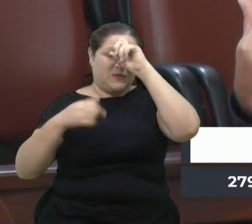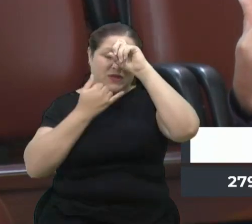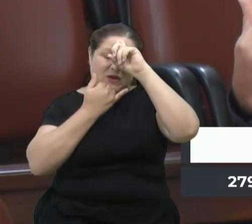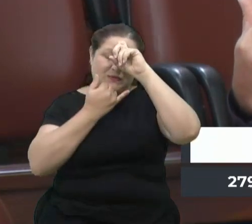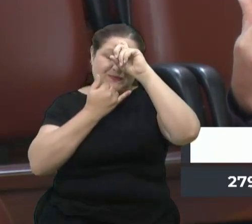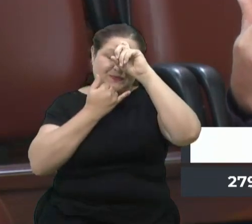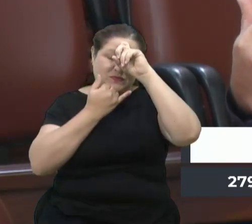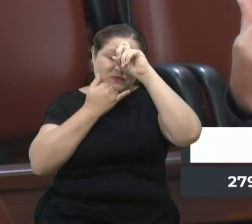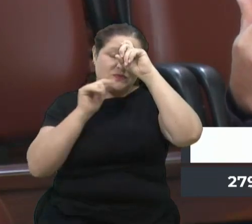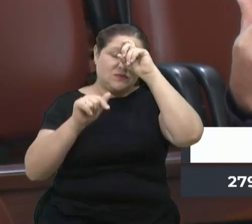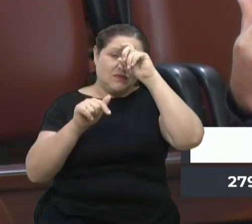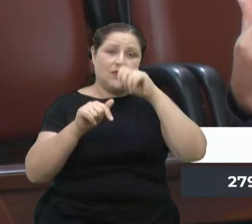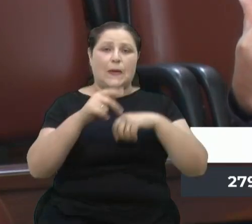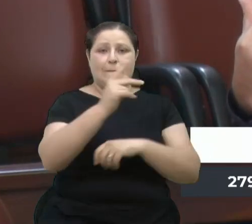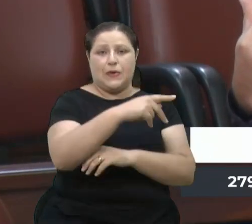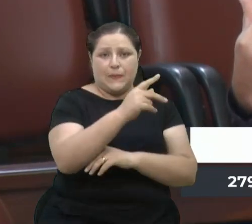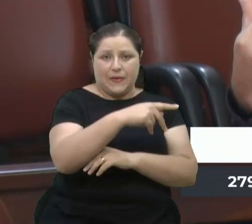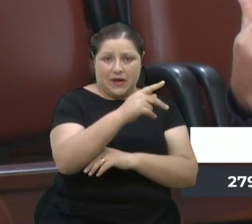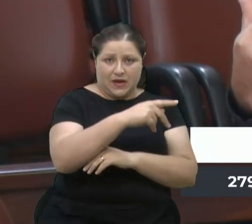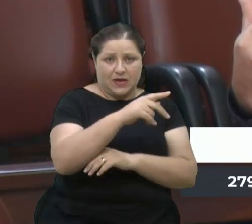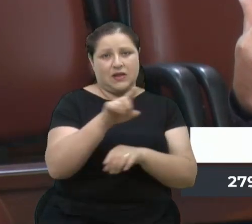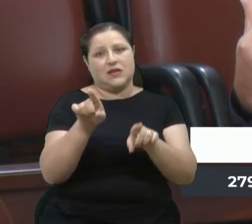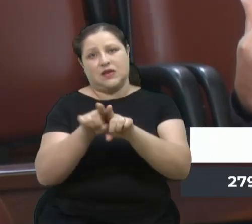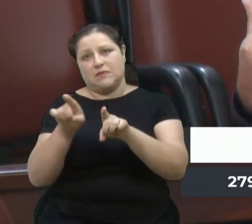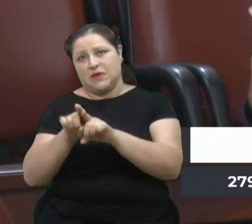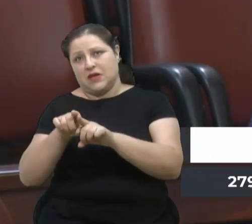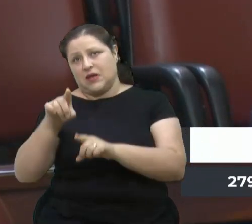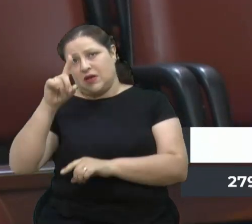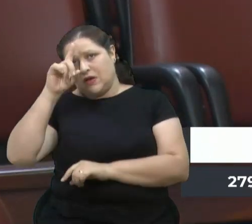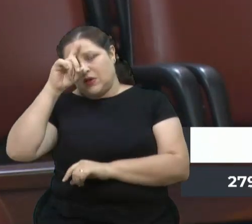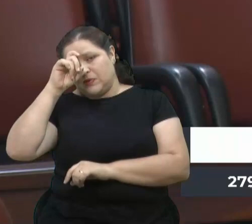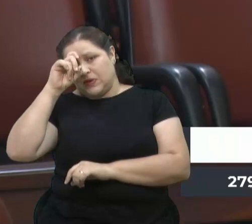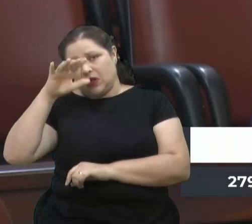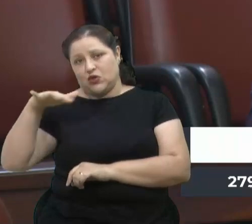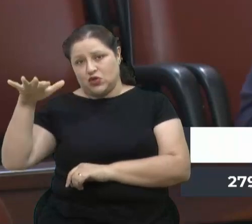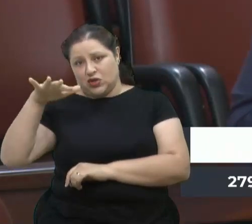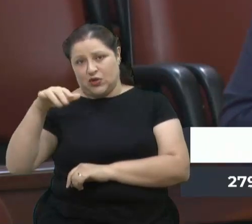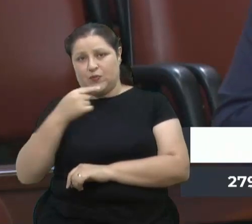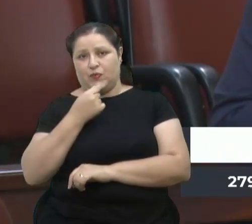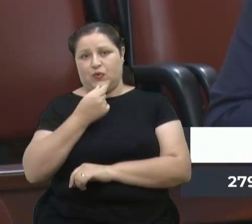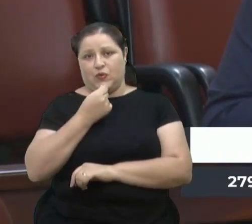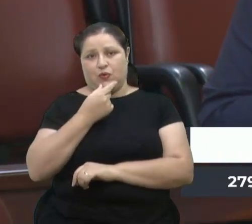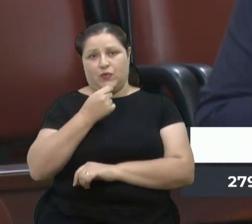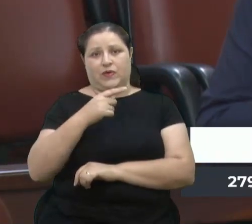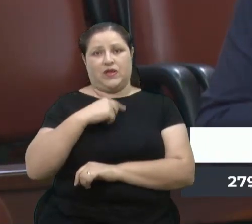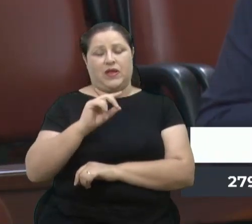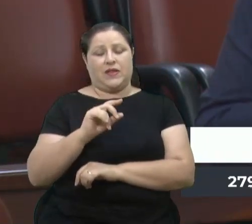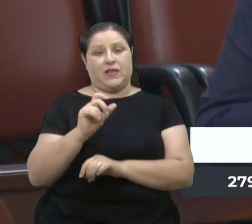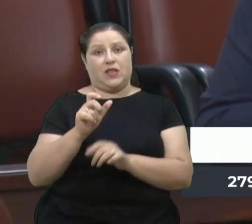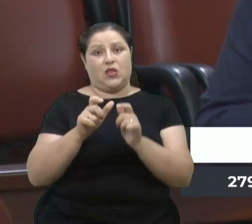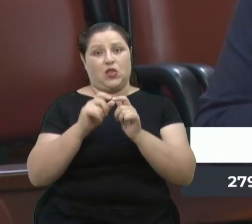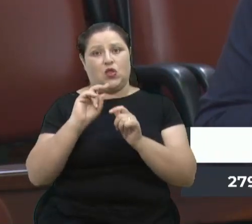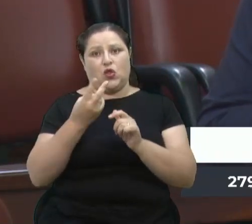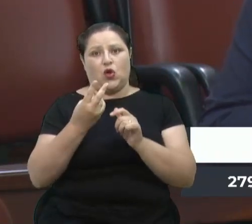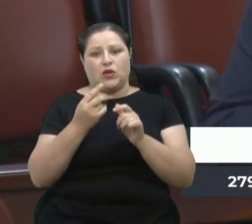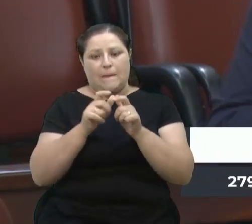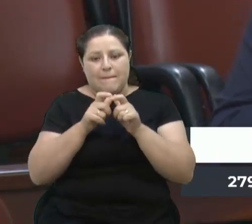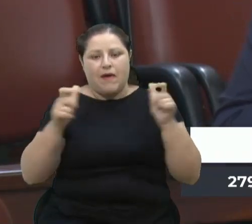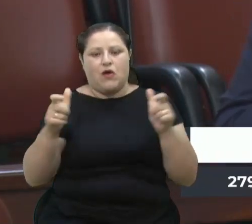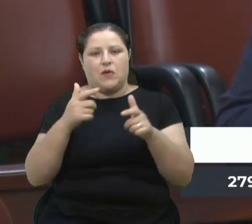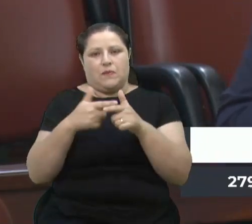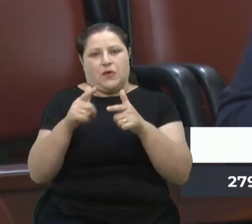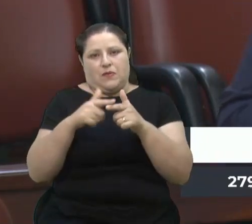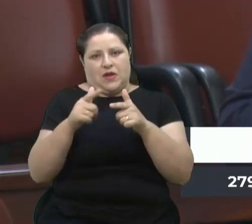bispo está com os dois maiores pepinos de Caxias do Sul na sua mesa. E a Câmara de Vereadores